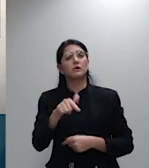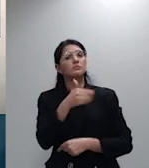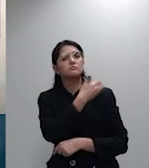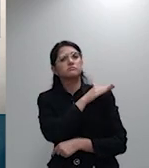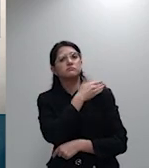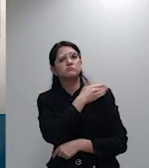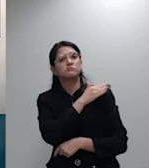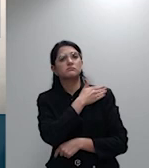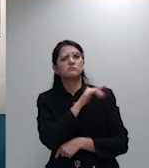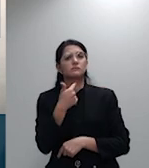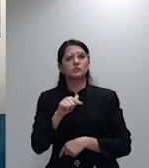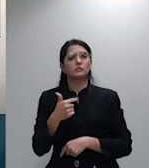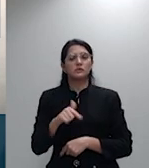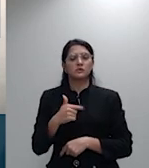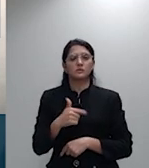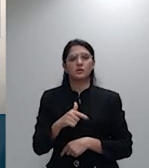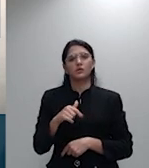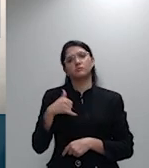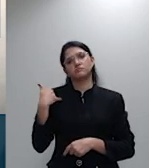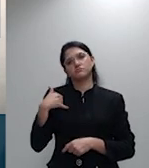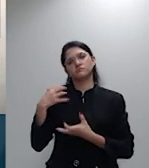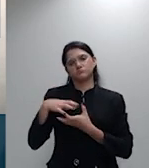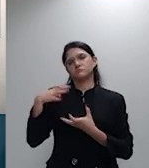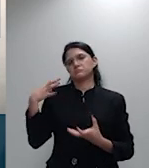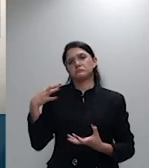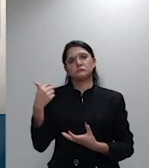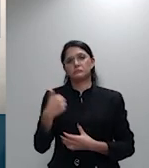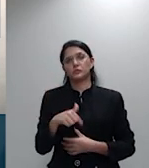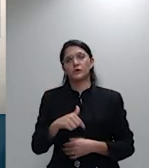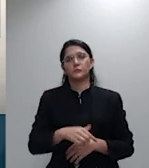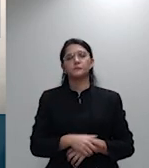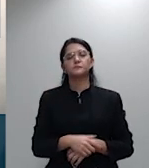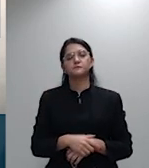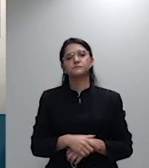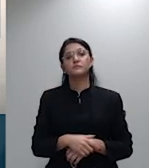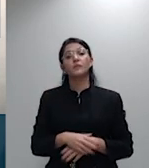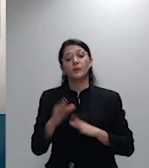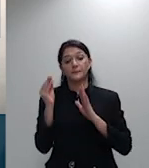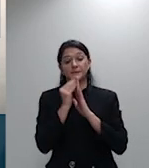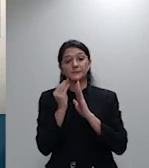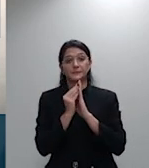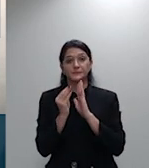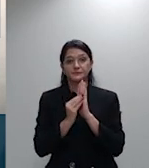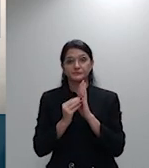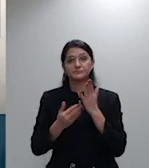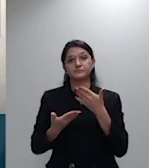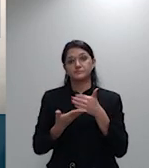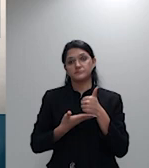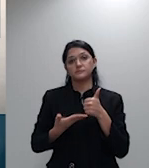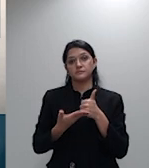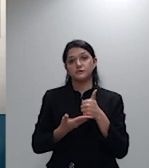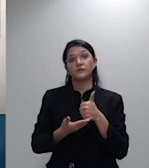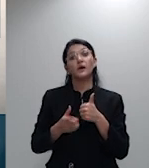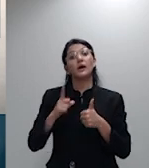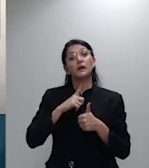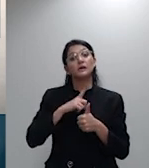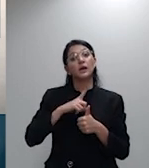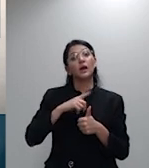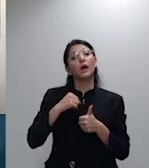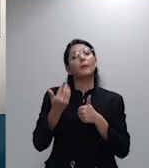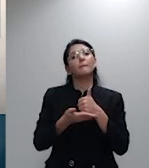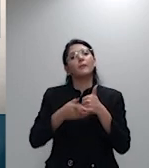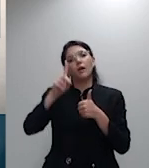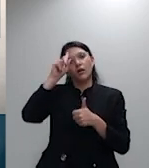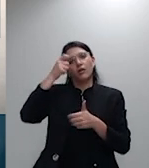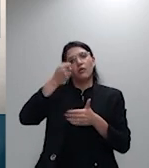a fundamentação e a fundamentação desse acordo não limita a proteção do idoso aos termos então